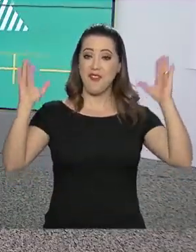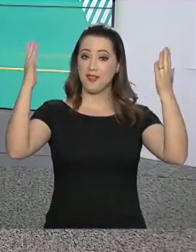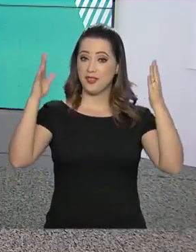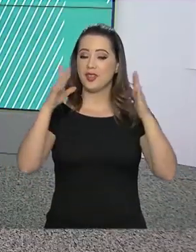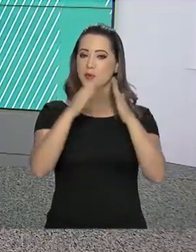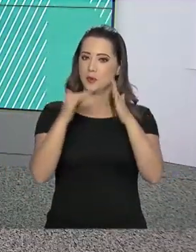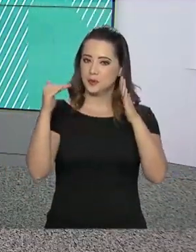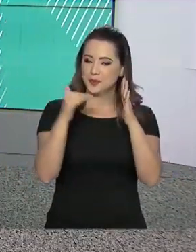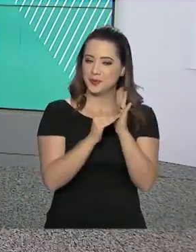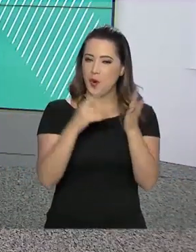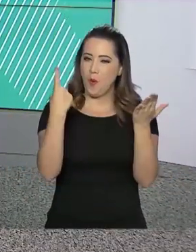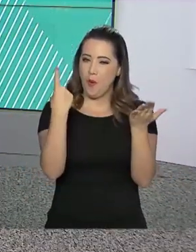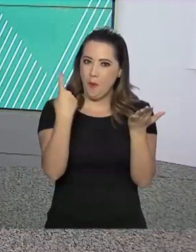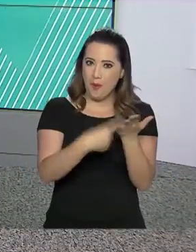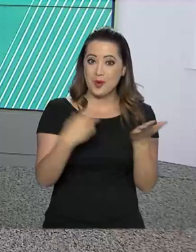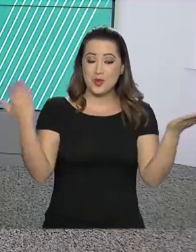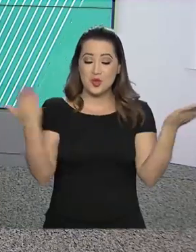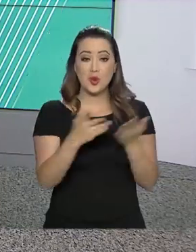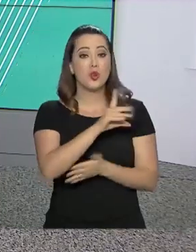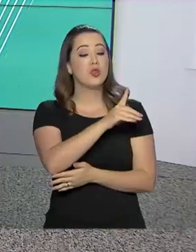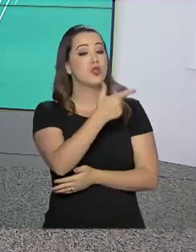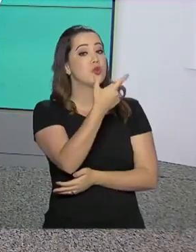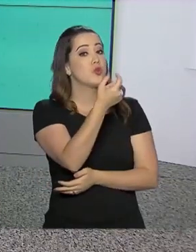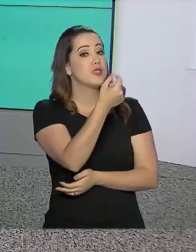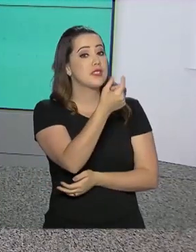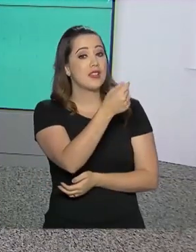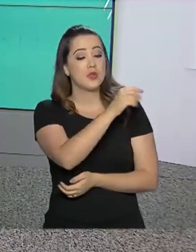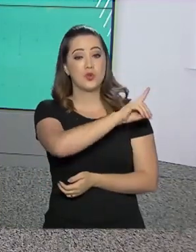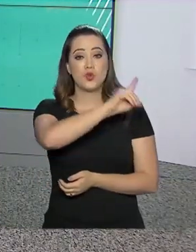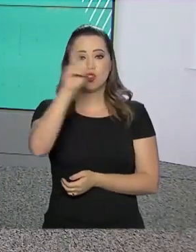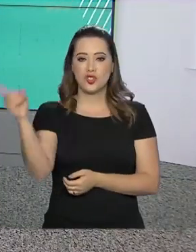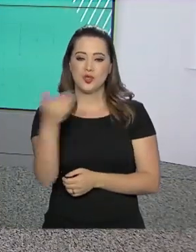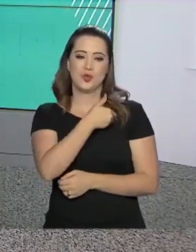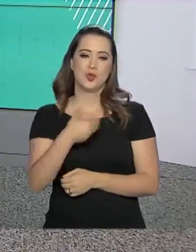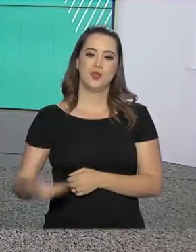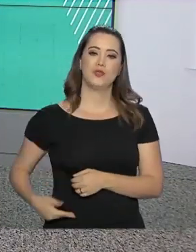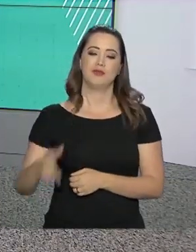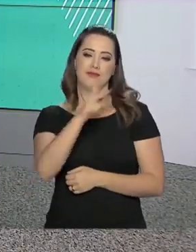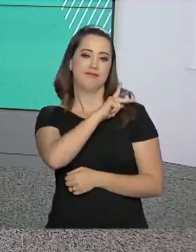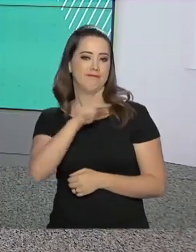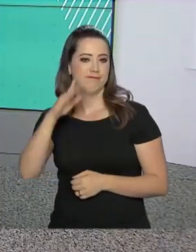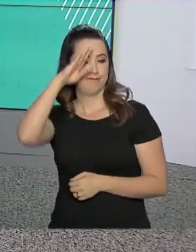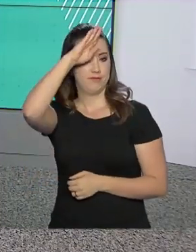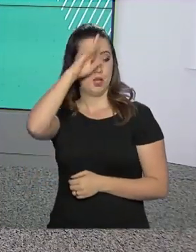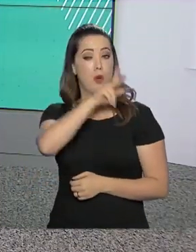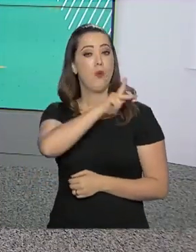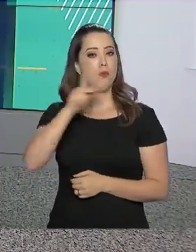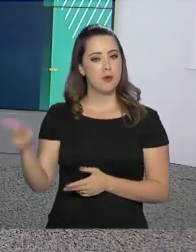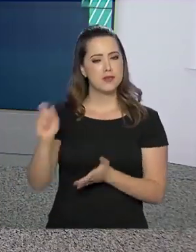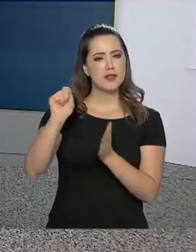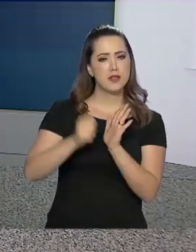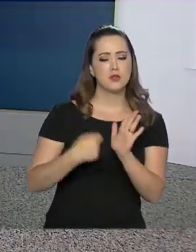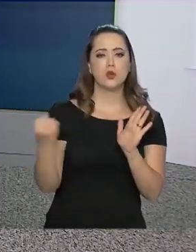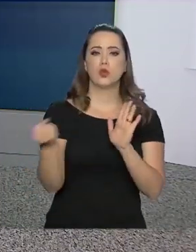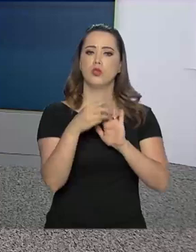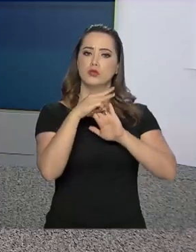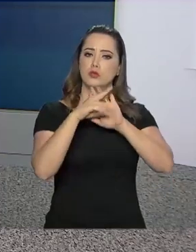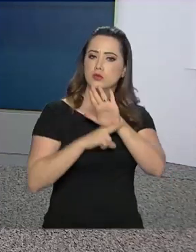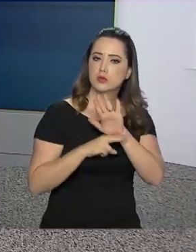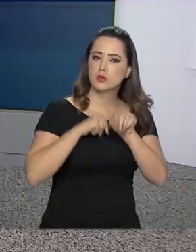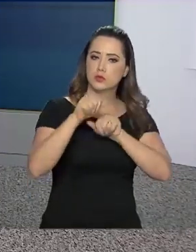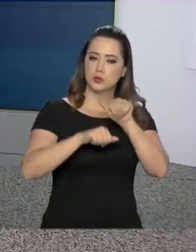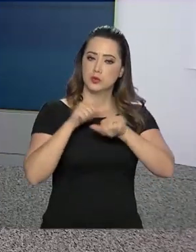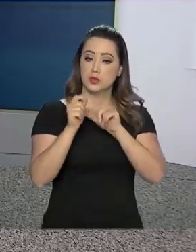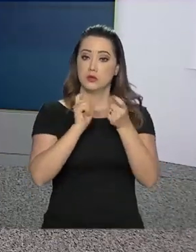Planalto marcou hoje os 200 dias de gestão do governo do presidente Jair Bolsonaro. O presidente assinou novas medidas de